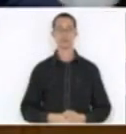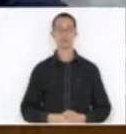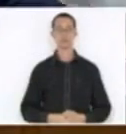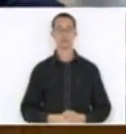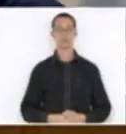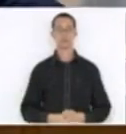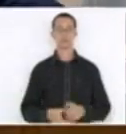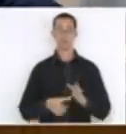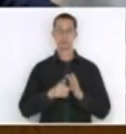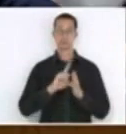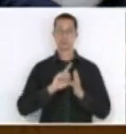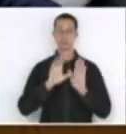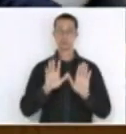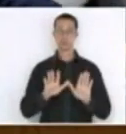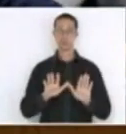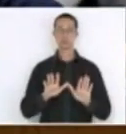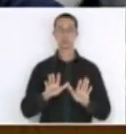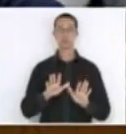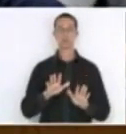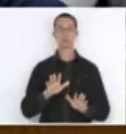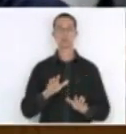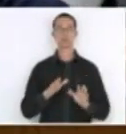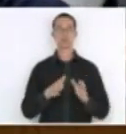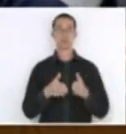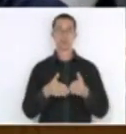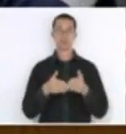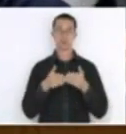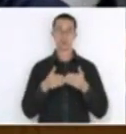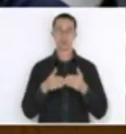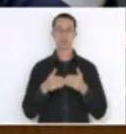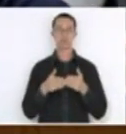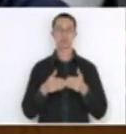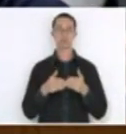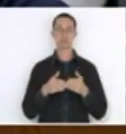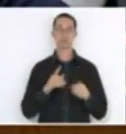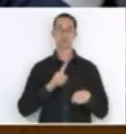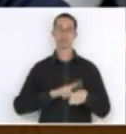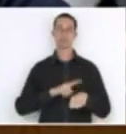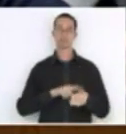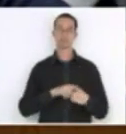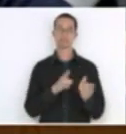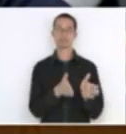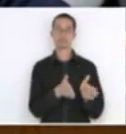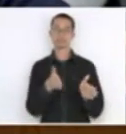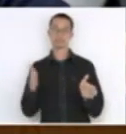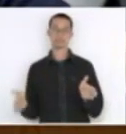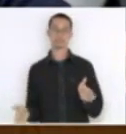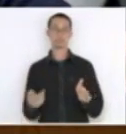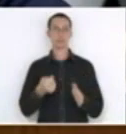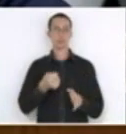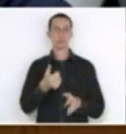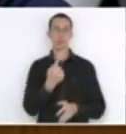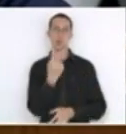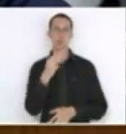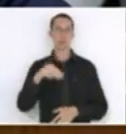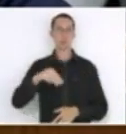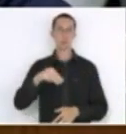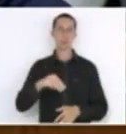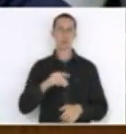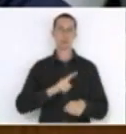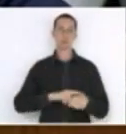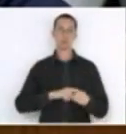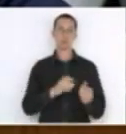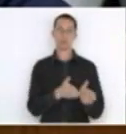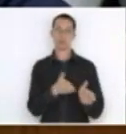Antes disso, porém, deputado, me permita. Nós vamos prorrogar a sessão, porque já está vencendo, faltando um minuto. Vamos prorrogar por uma